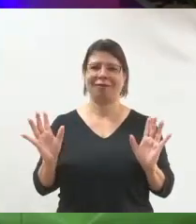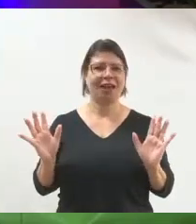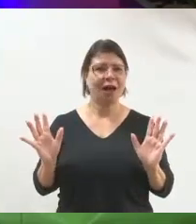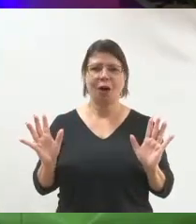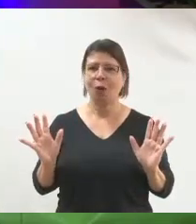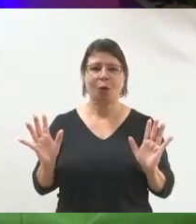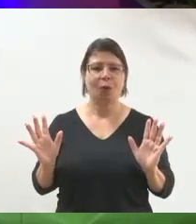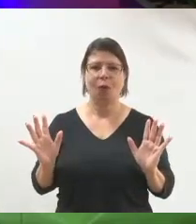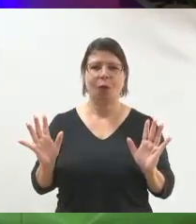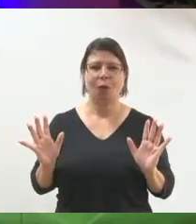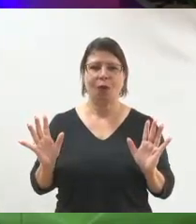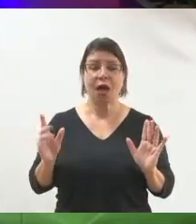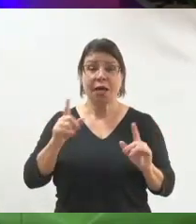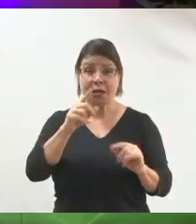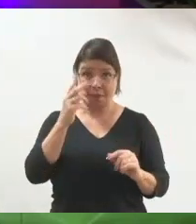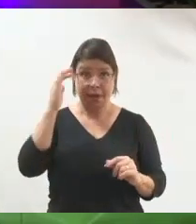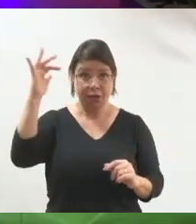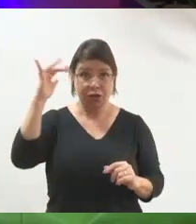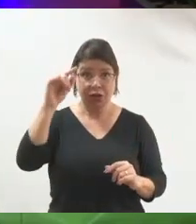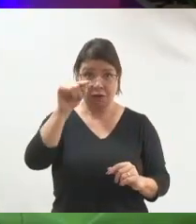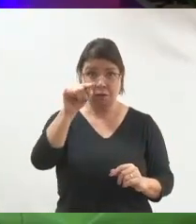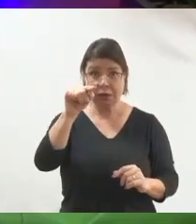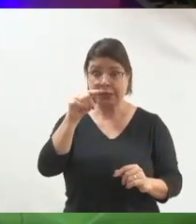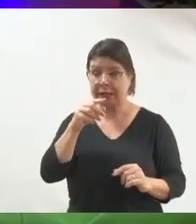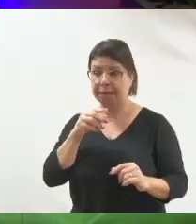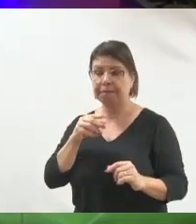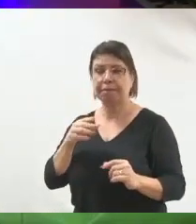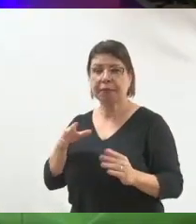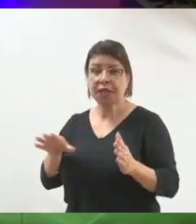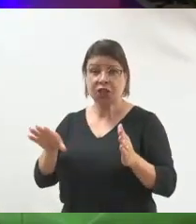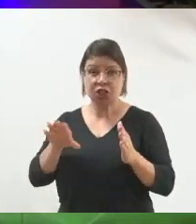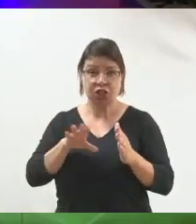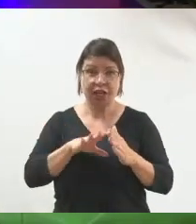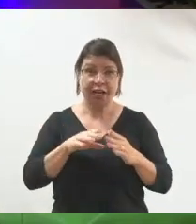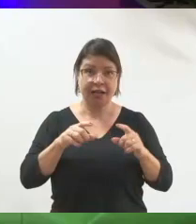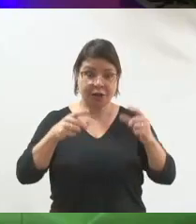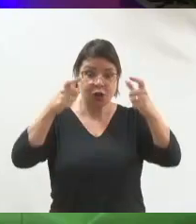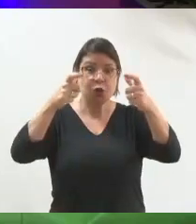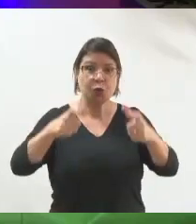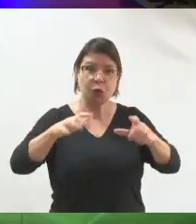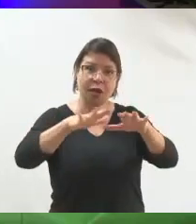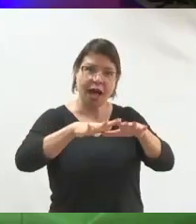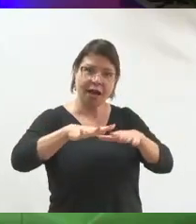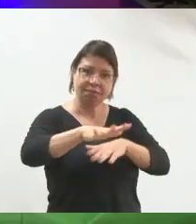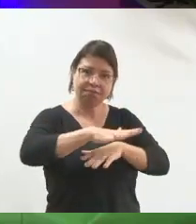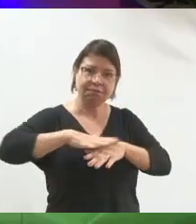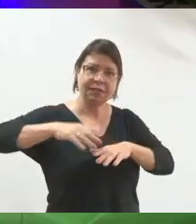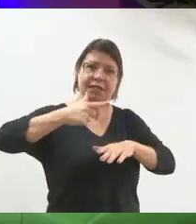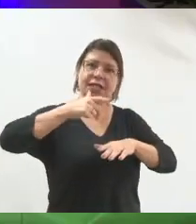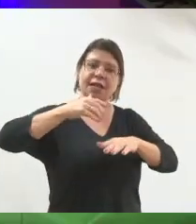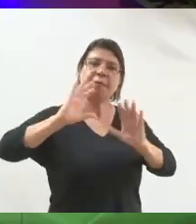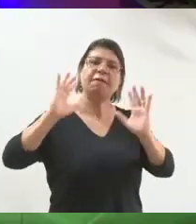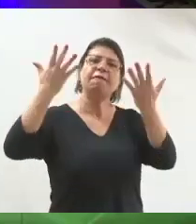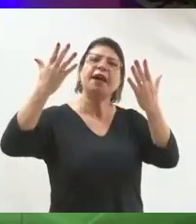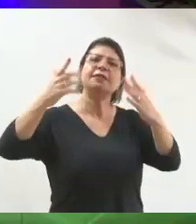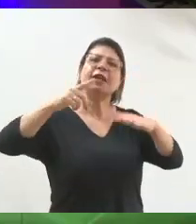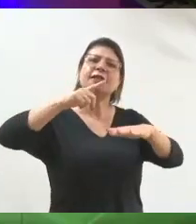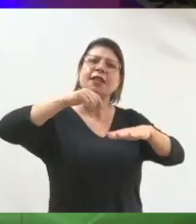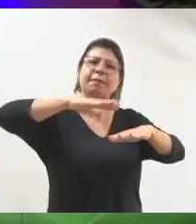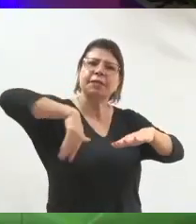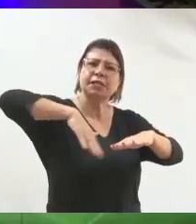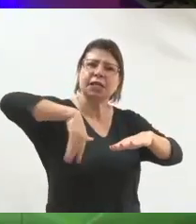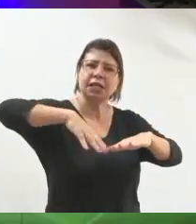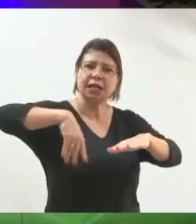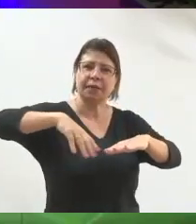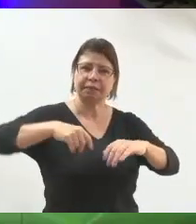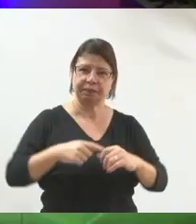que vocês estão chegando com o conteúdo de vocês no meio de uma festa na piscina no clube. Será